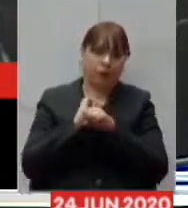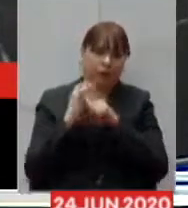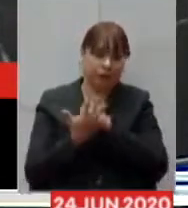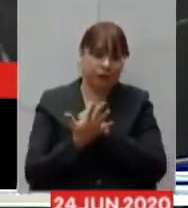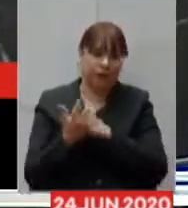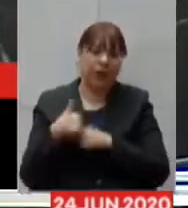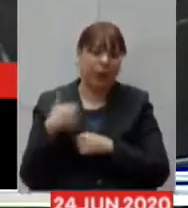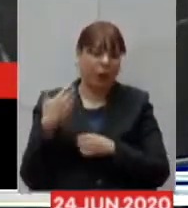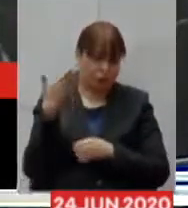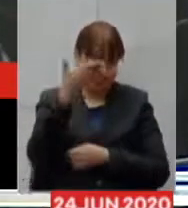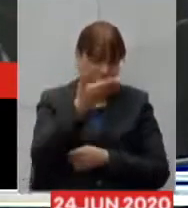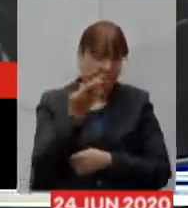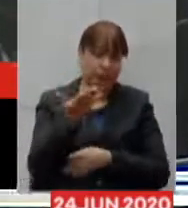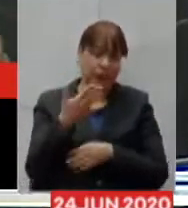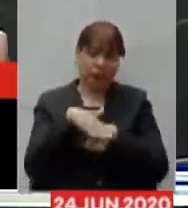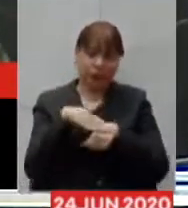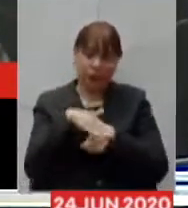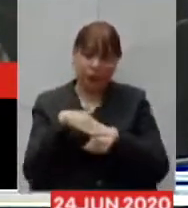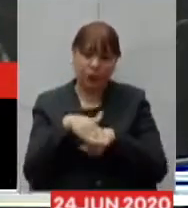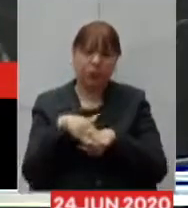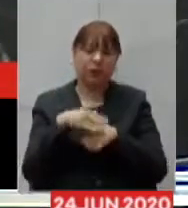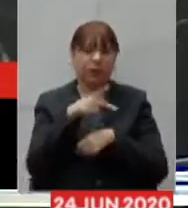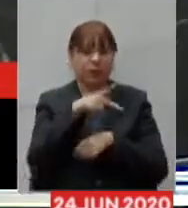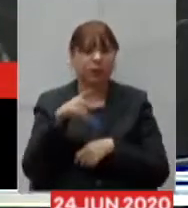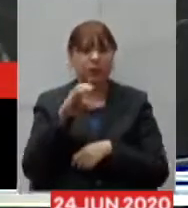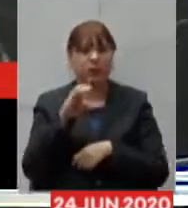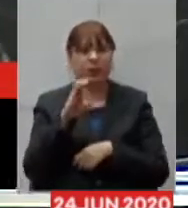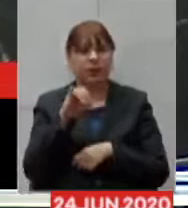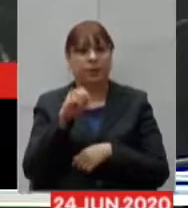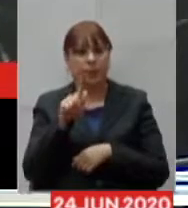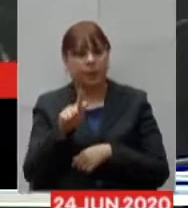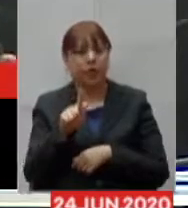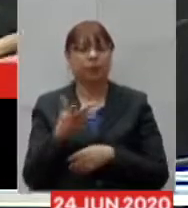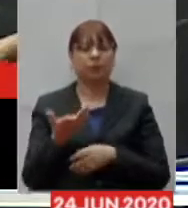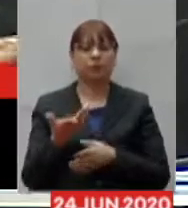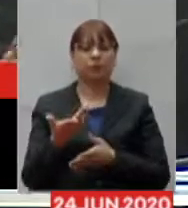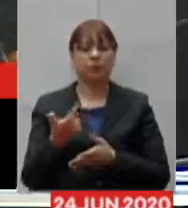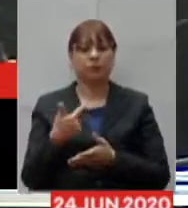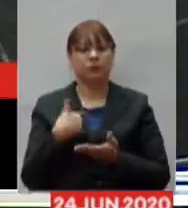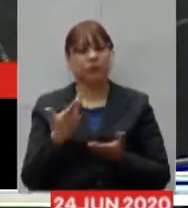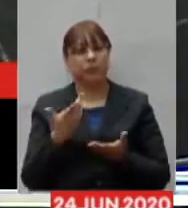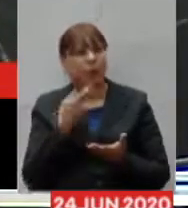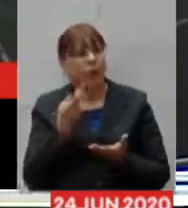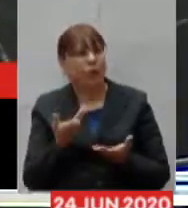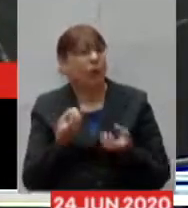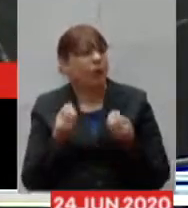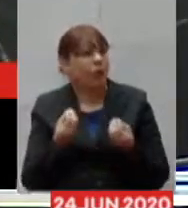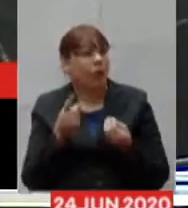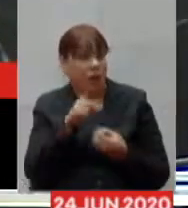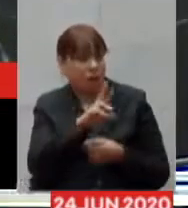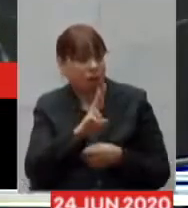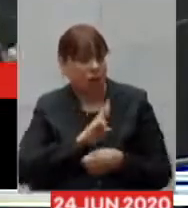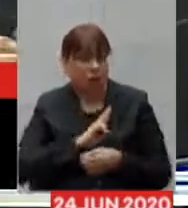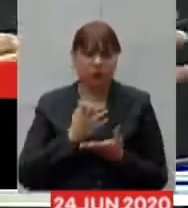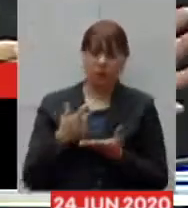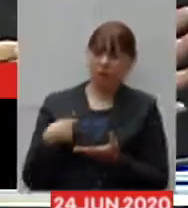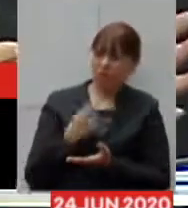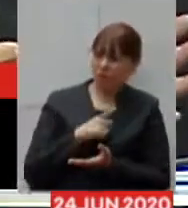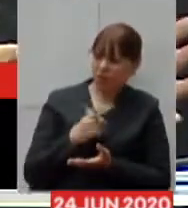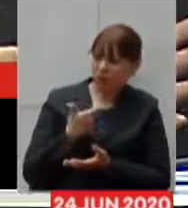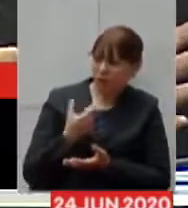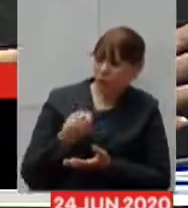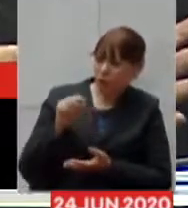eu conversava com o presidente da CEMIG chamei a atenção e de uma maneira muito estranha o presidente da CEMIG falou, olha, nós temos 20 mil